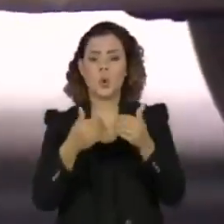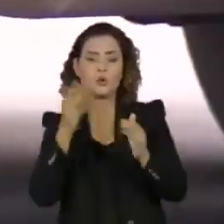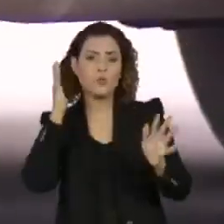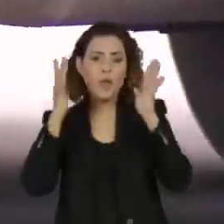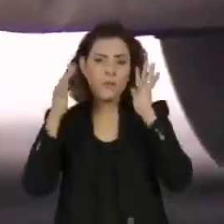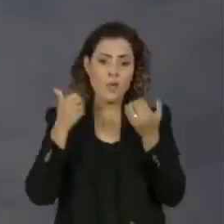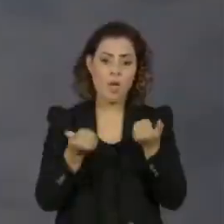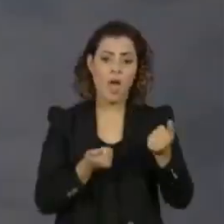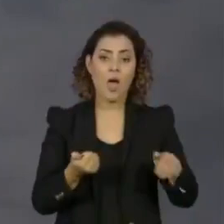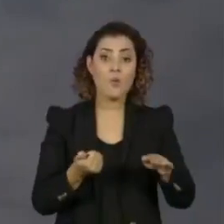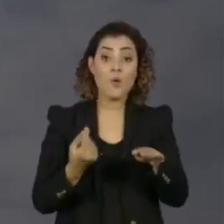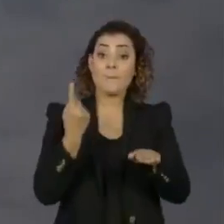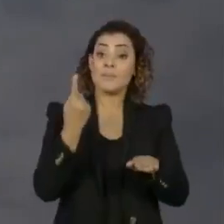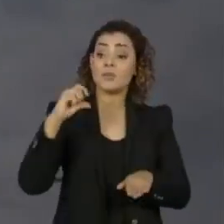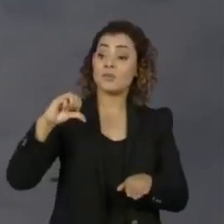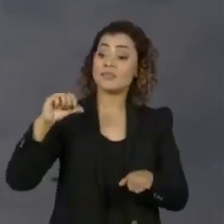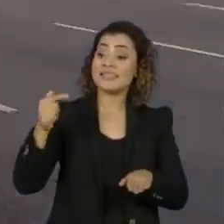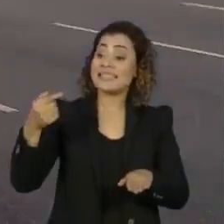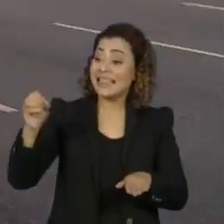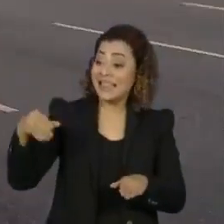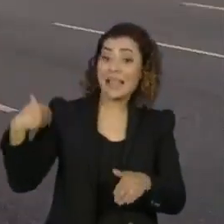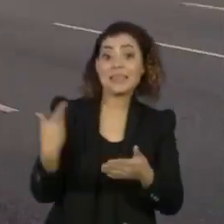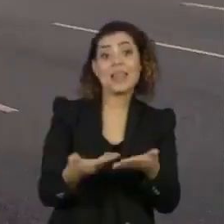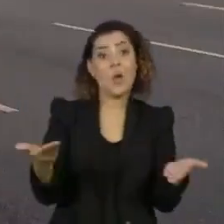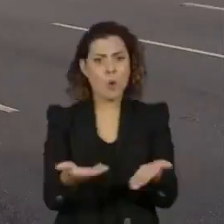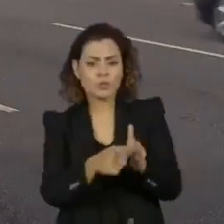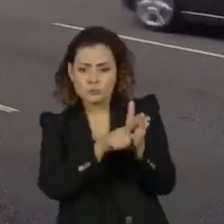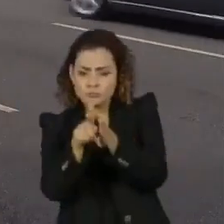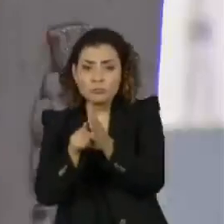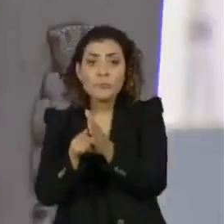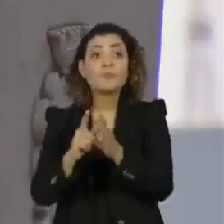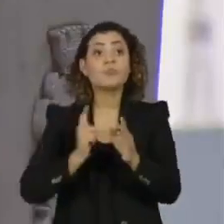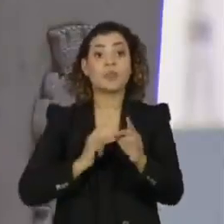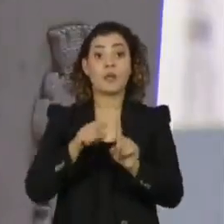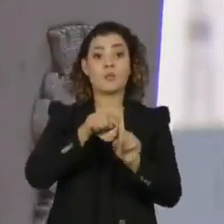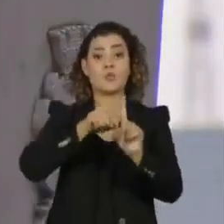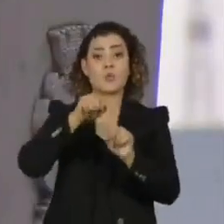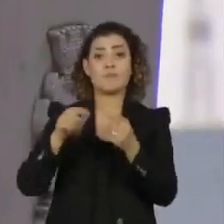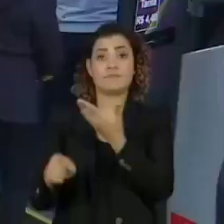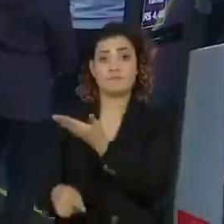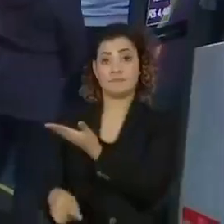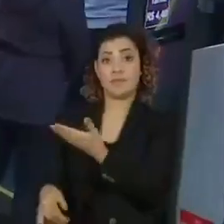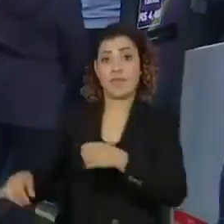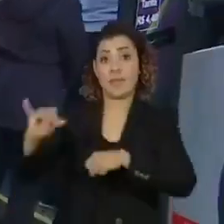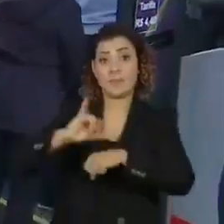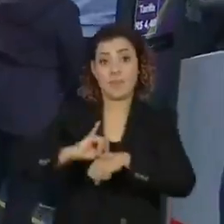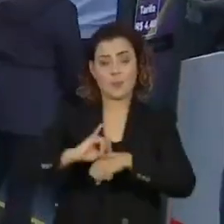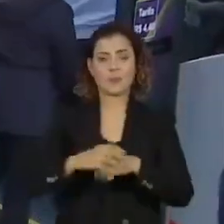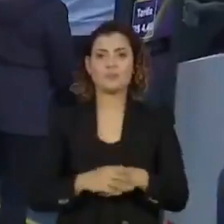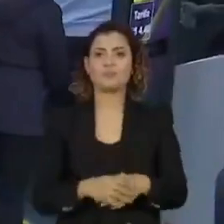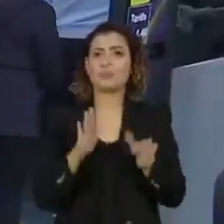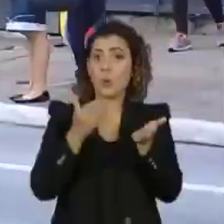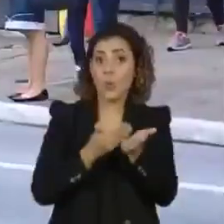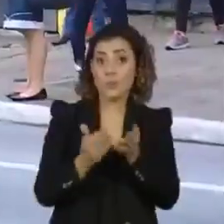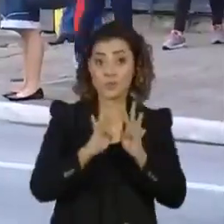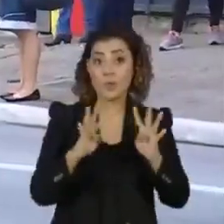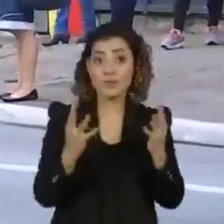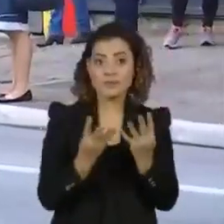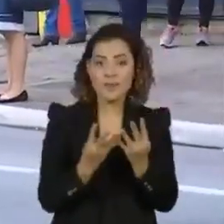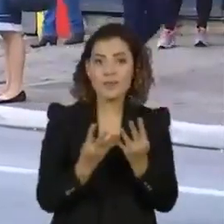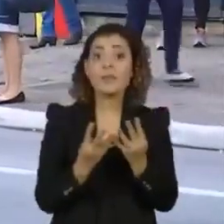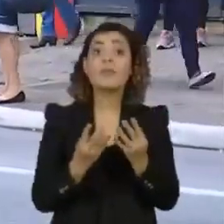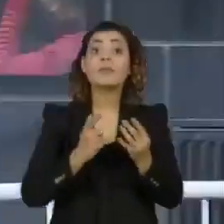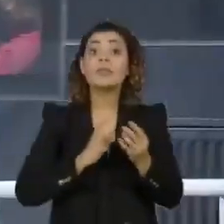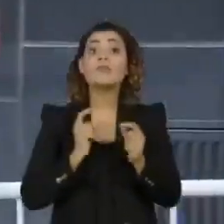desde a década de 1970. Tem pontos de medição por toda a capital. No início da pandemia, a